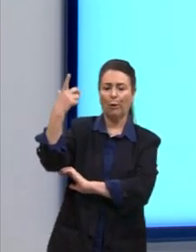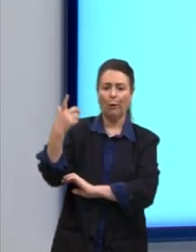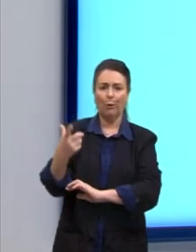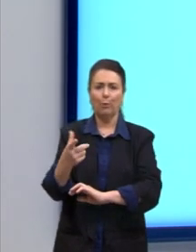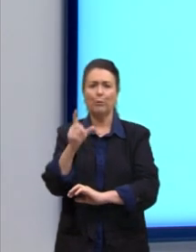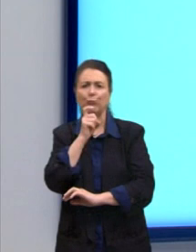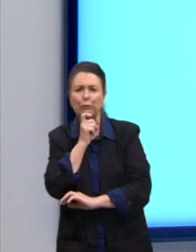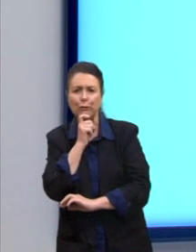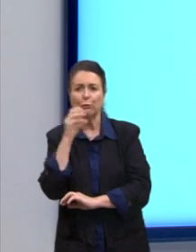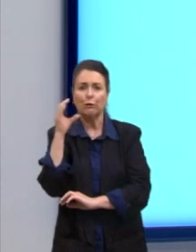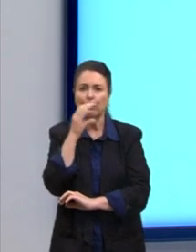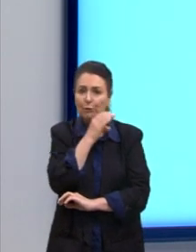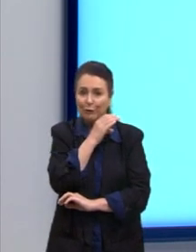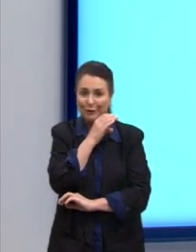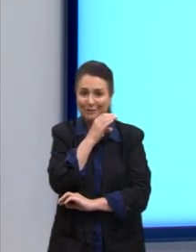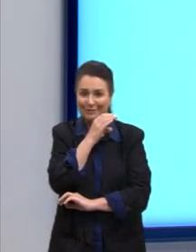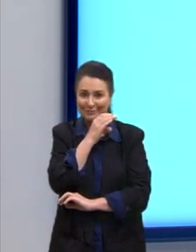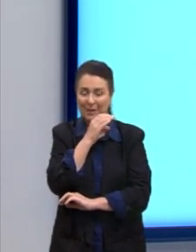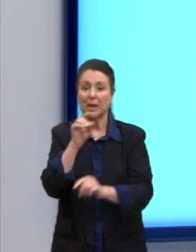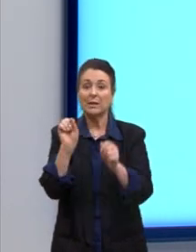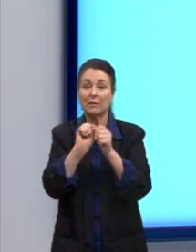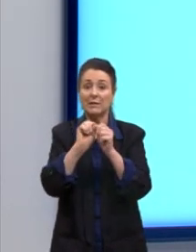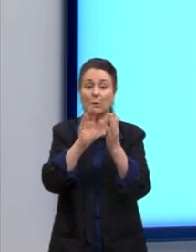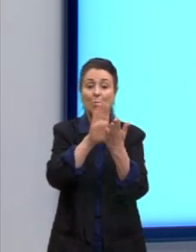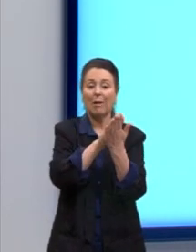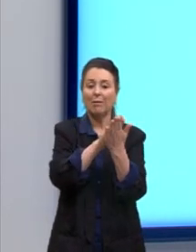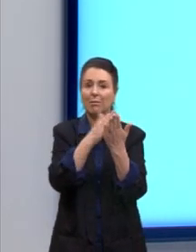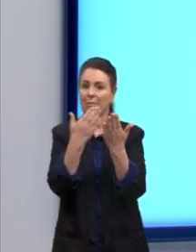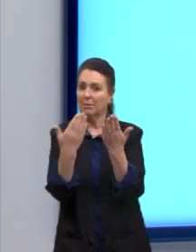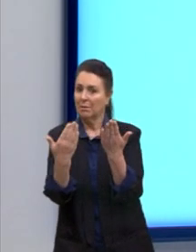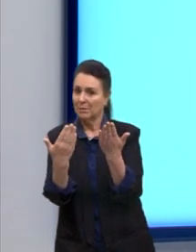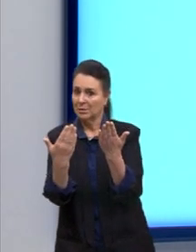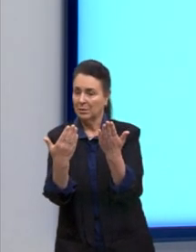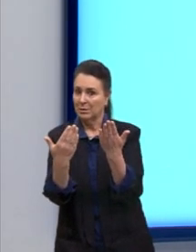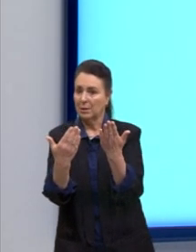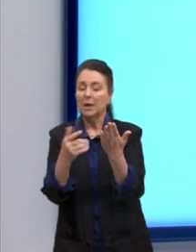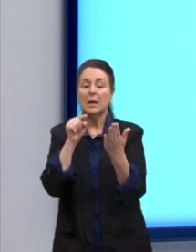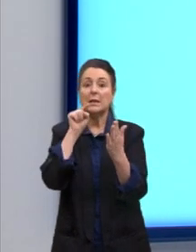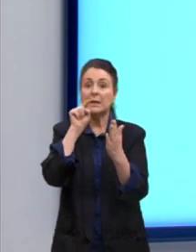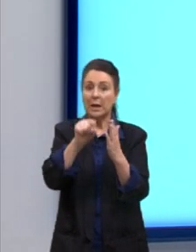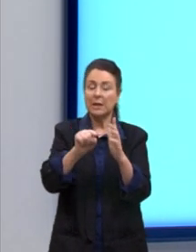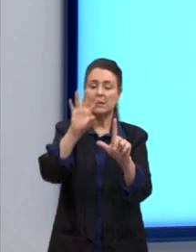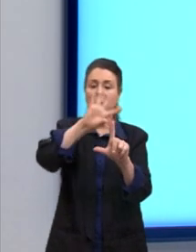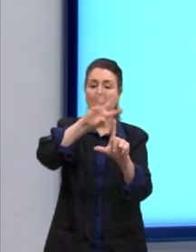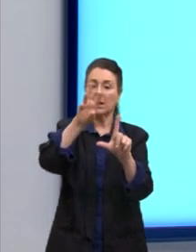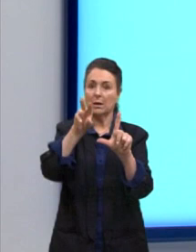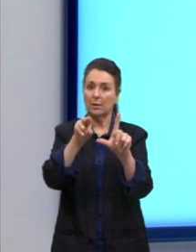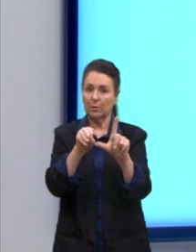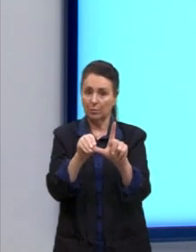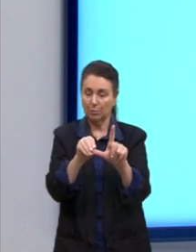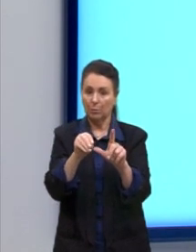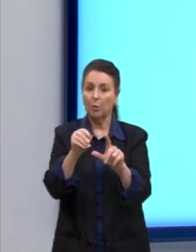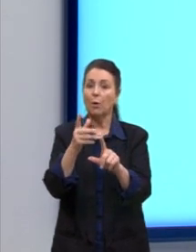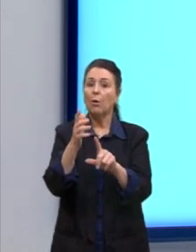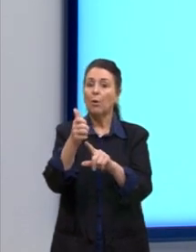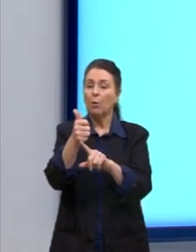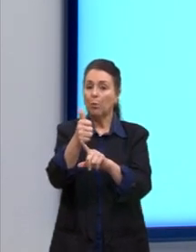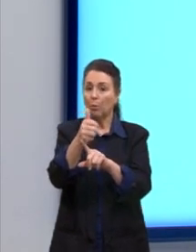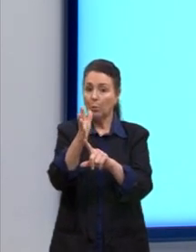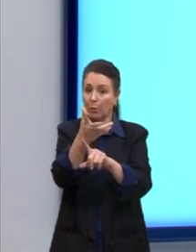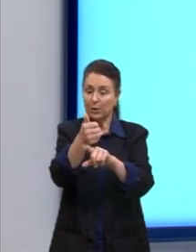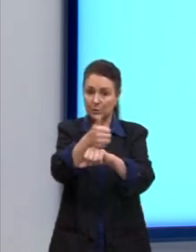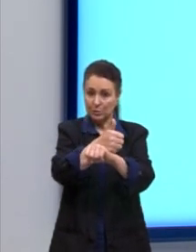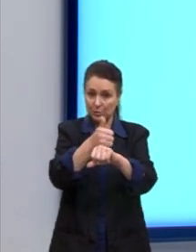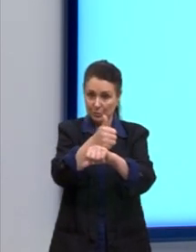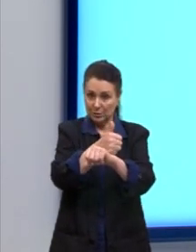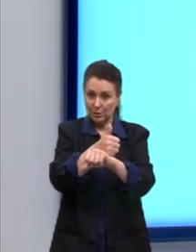preto. O que nos diz essa questão? Nesse cartoon, o artista lança a mão do recurso da intertextualidade para